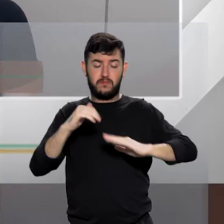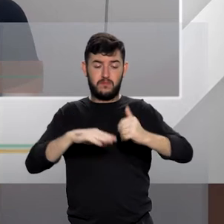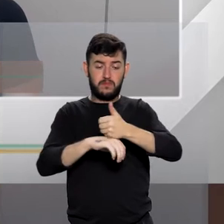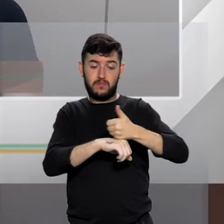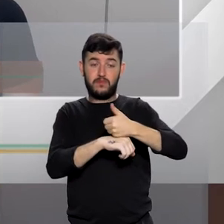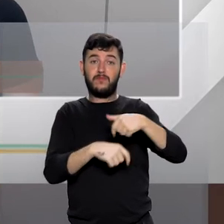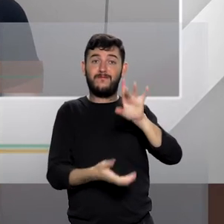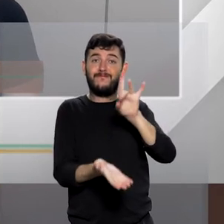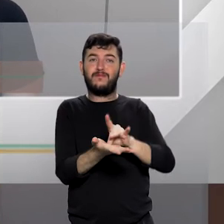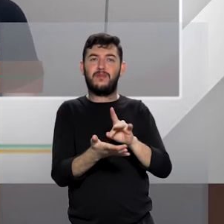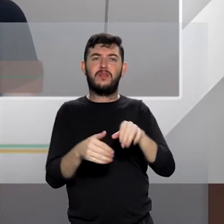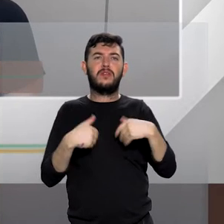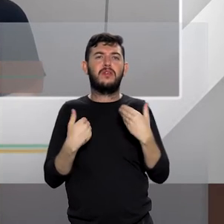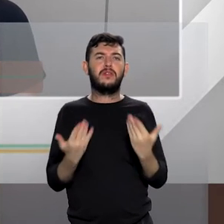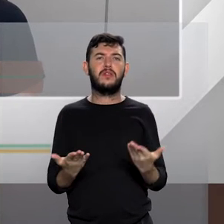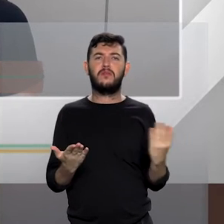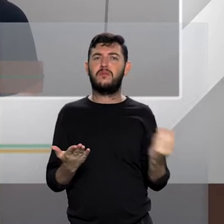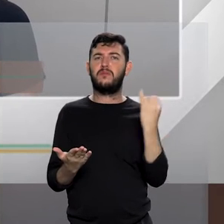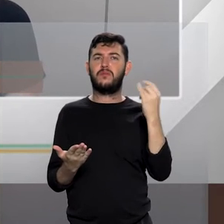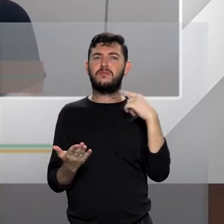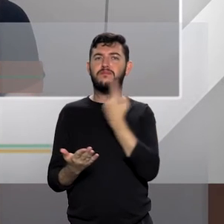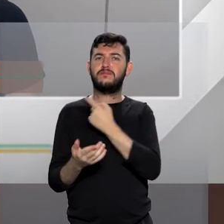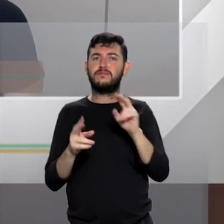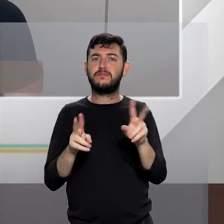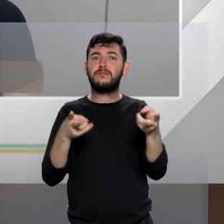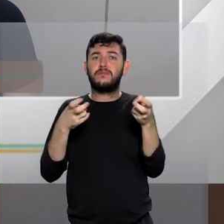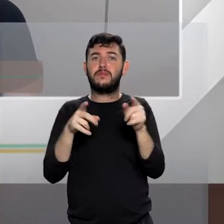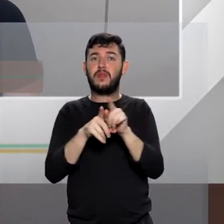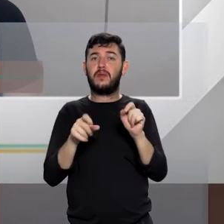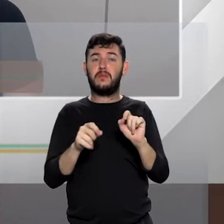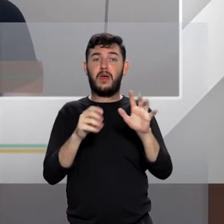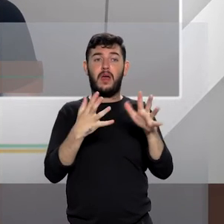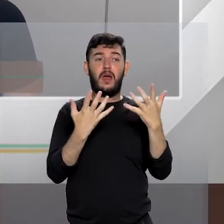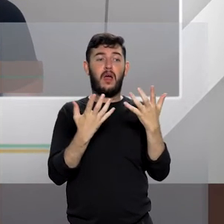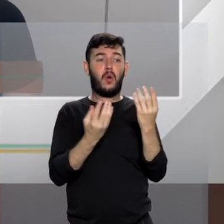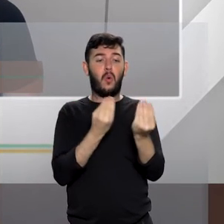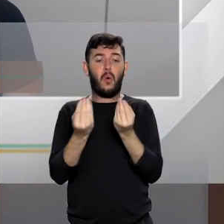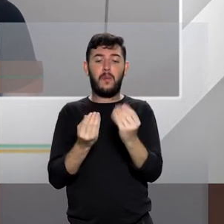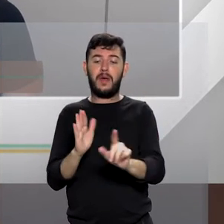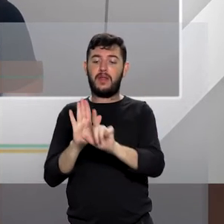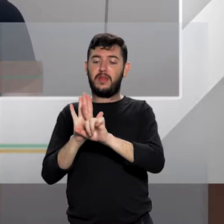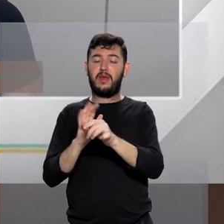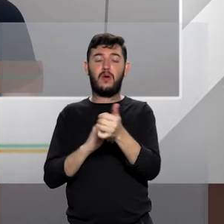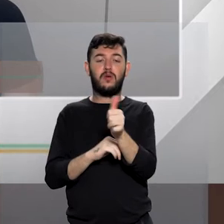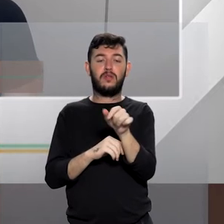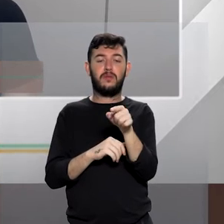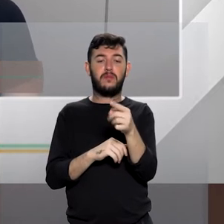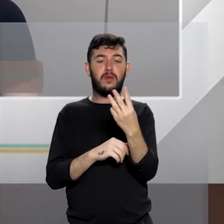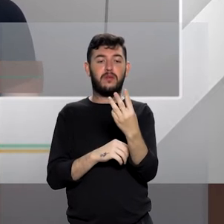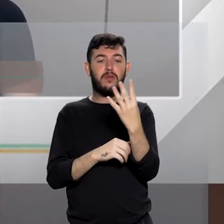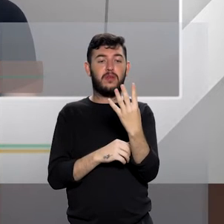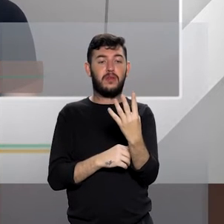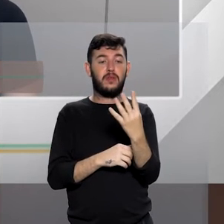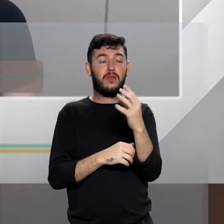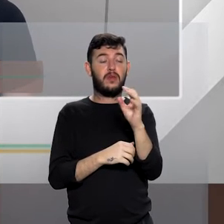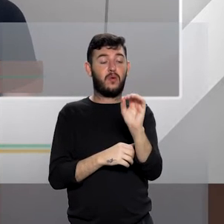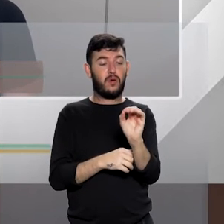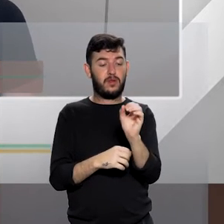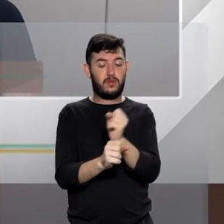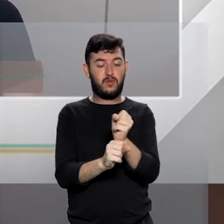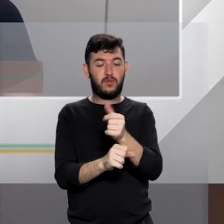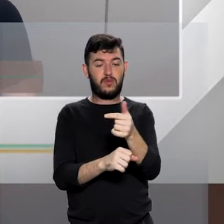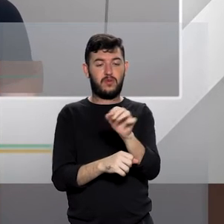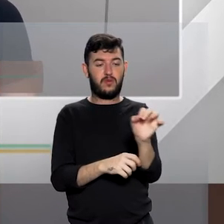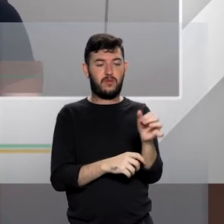Por isso, é muito importante perceber a funcionalidade da Lei nº.340 de 2006. Não basta só criar uma